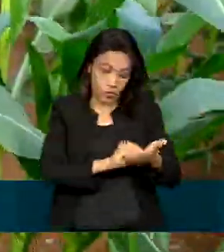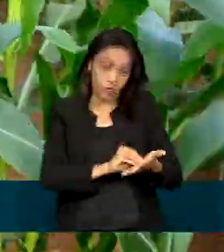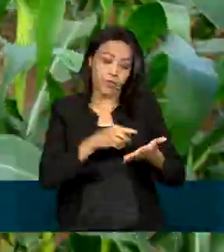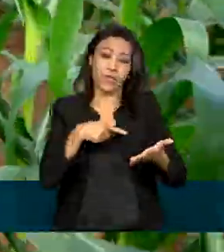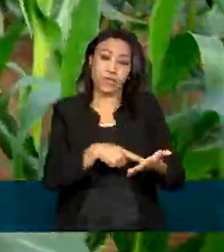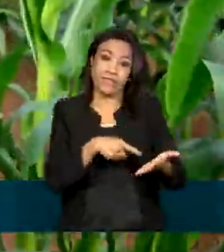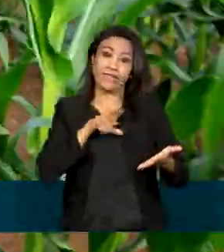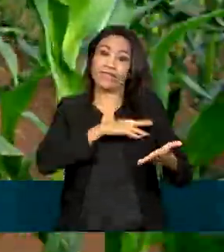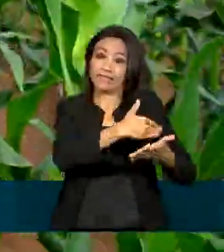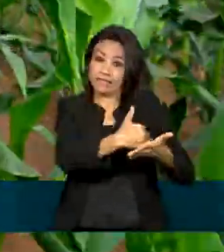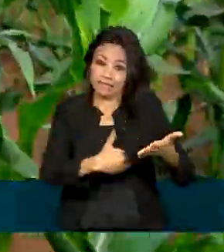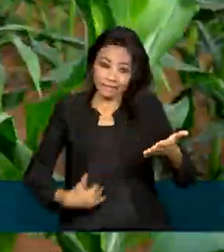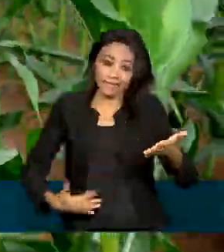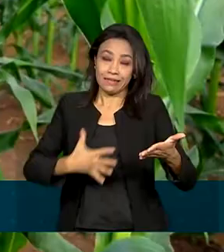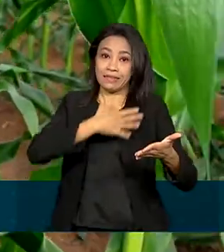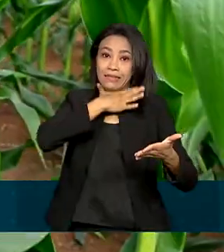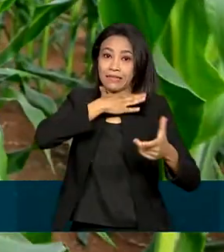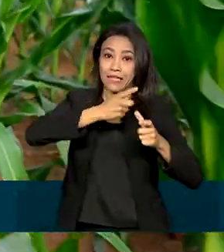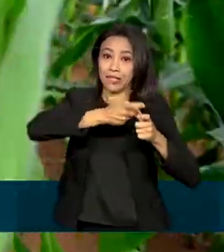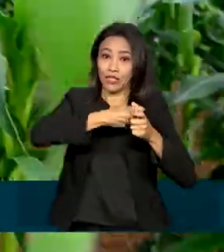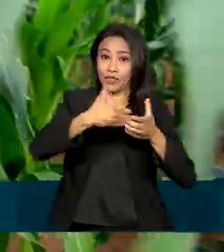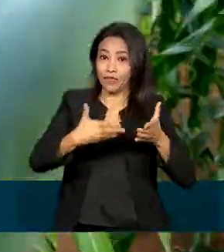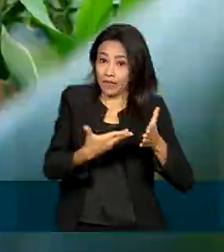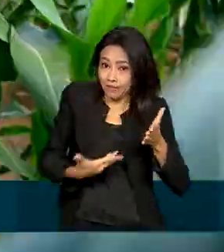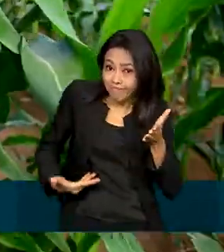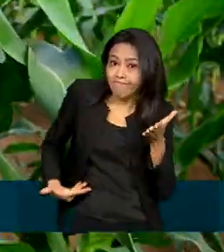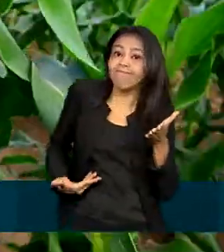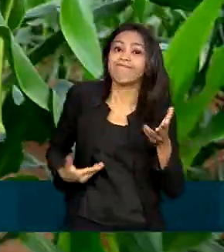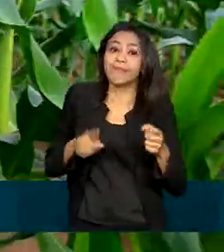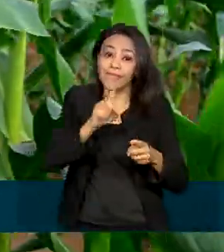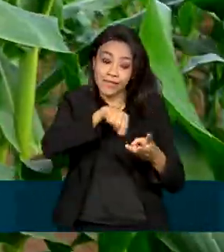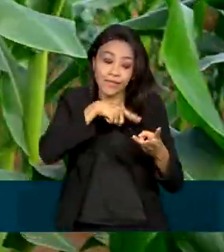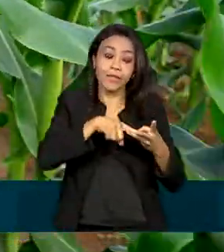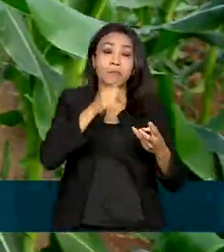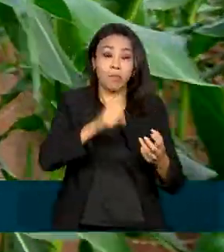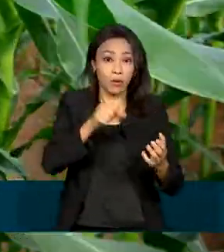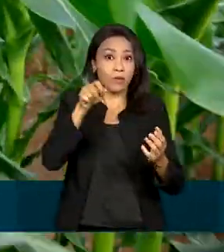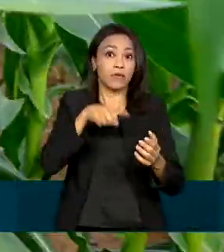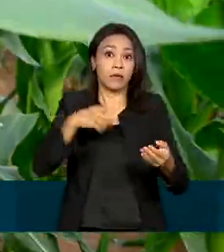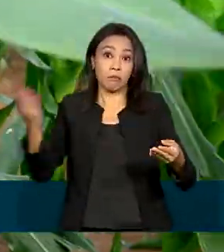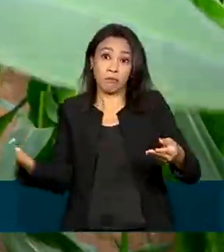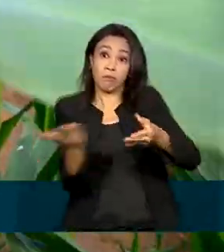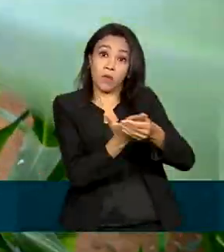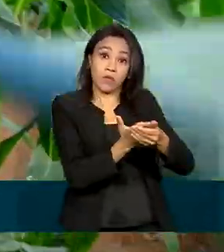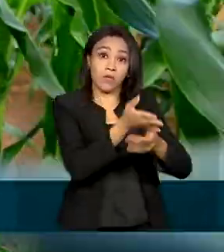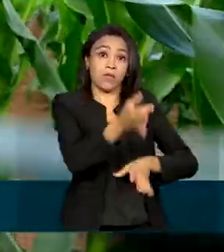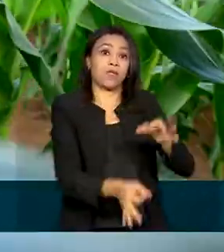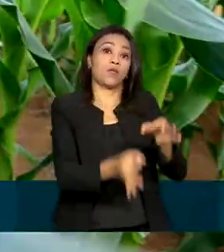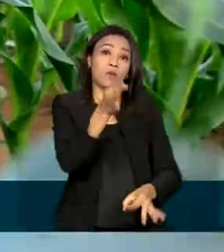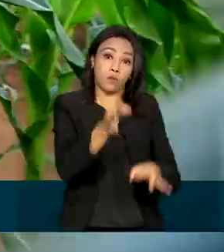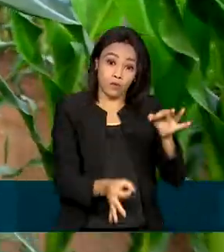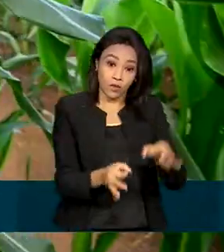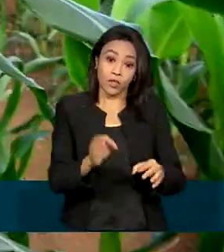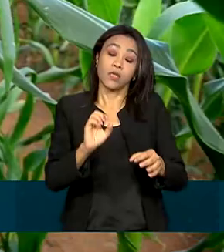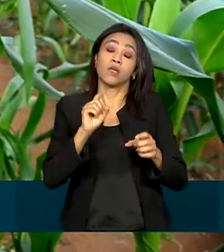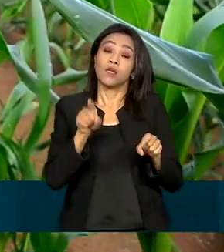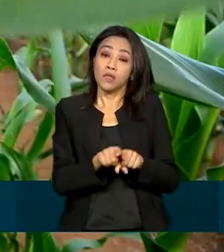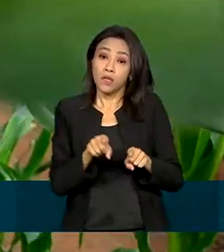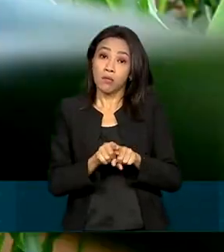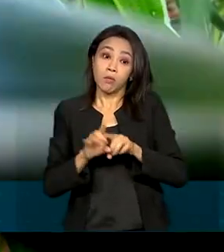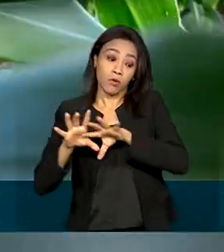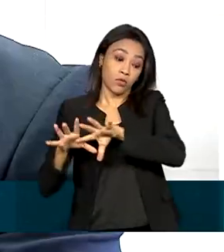de devedores rurais do setor público e podem ser processados judicialmente e até ter o lote